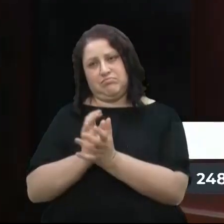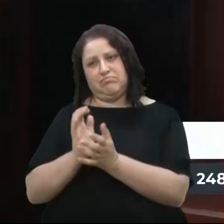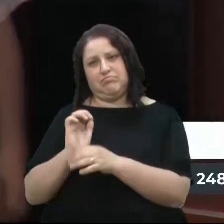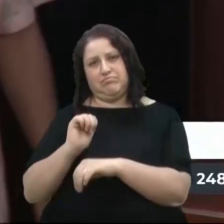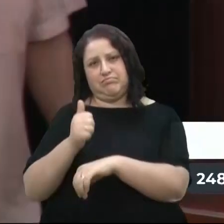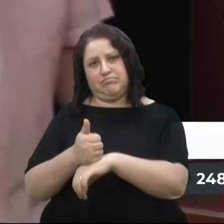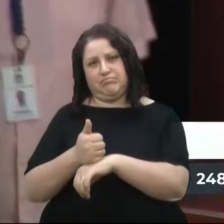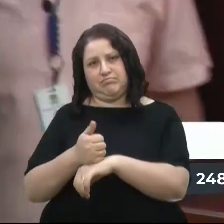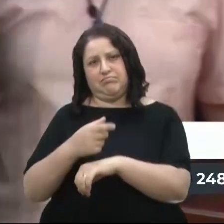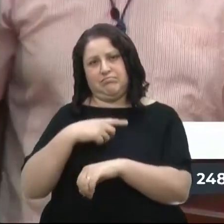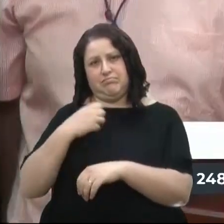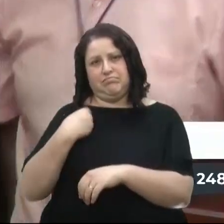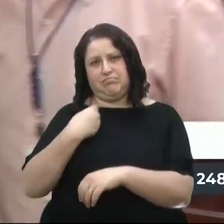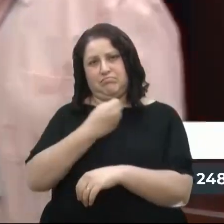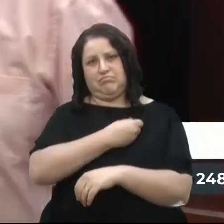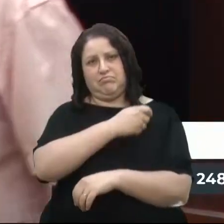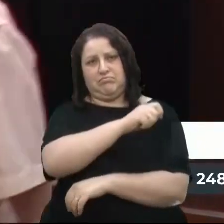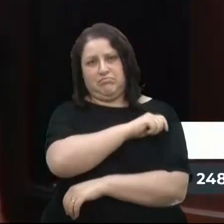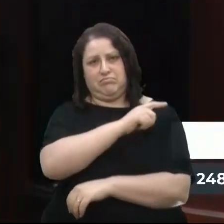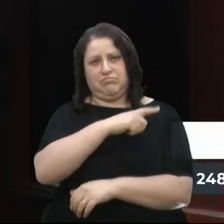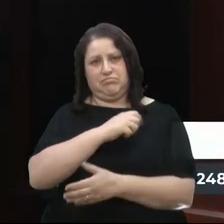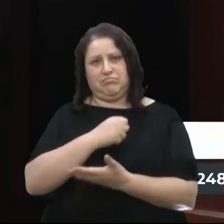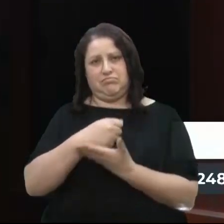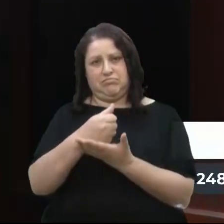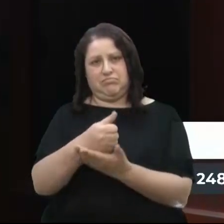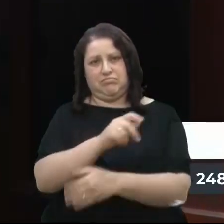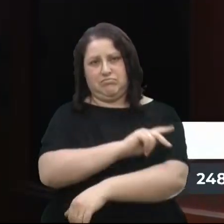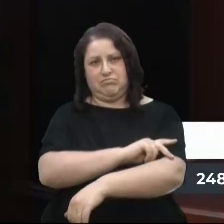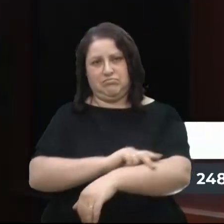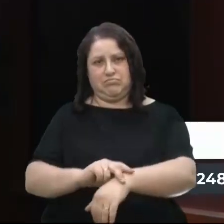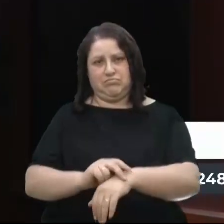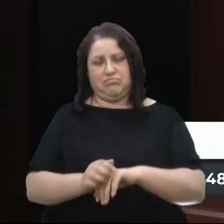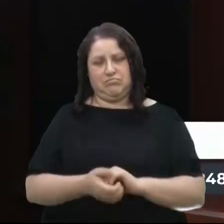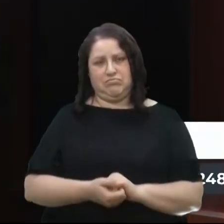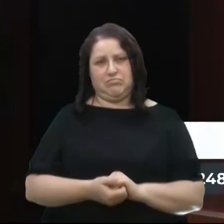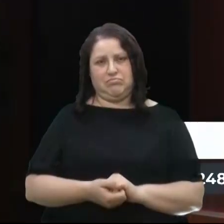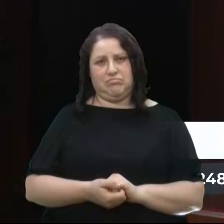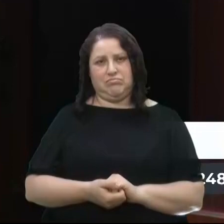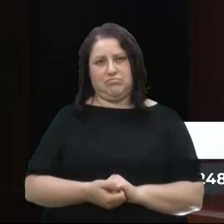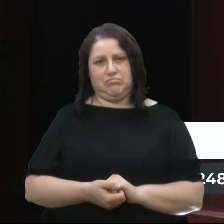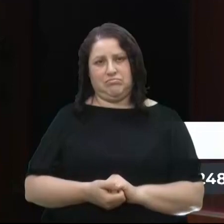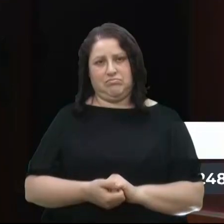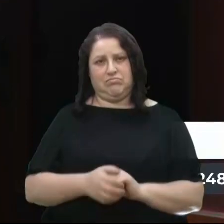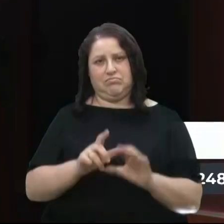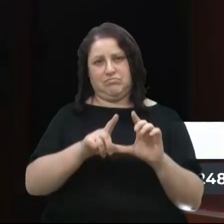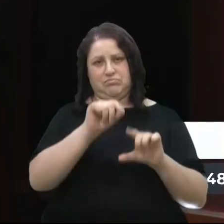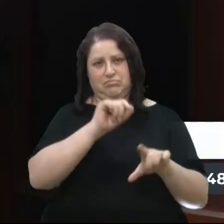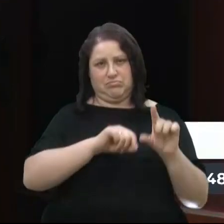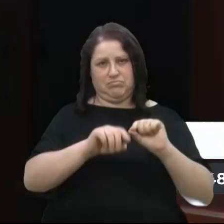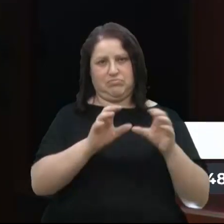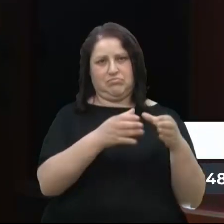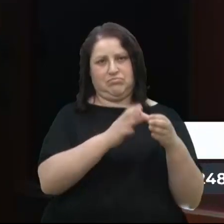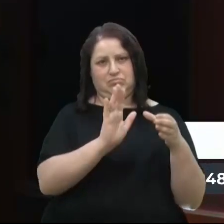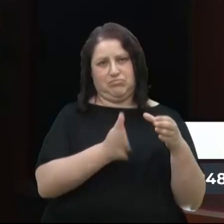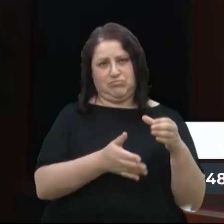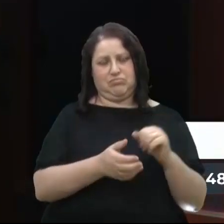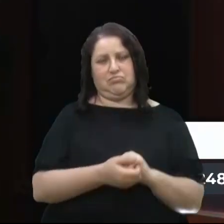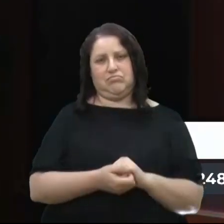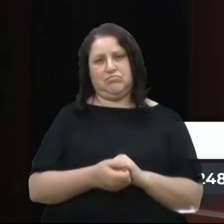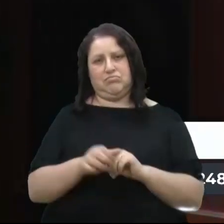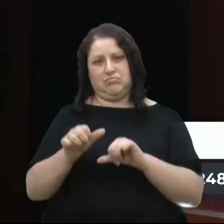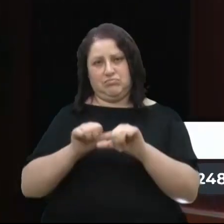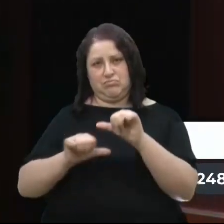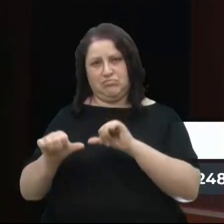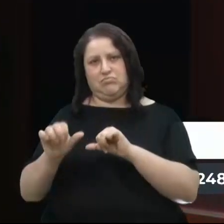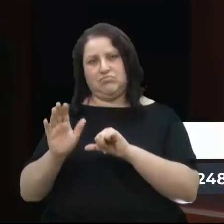alunos, têm um apoio pedagógico. Bom, as escolhas de turmas já aconteceram, a alteração de designação está em